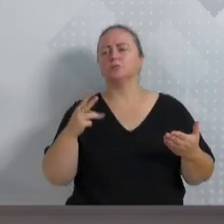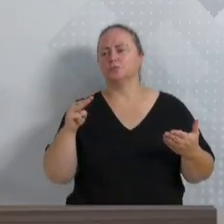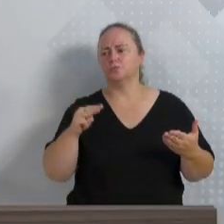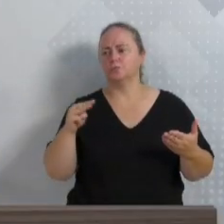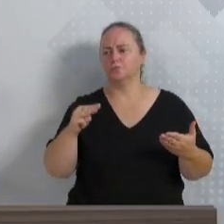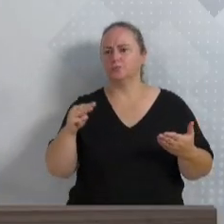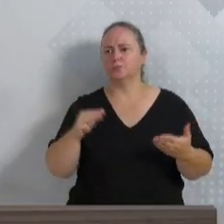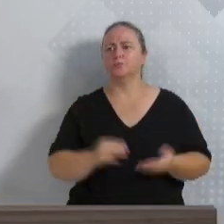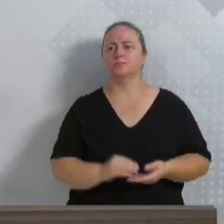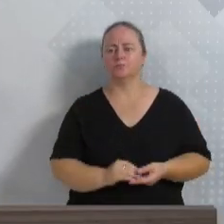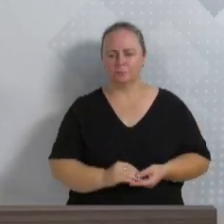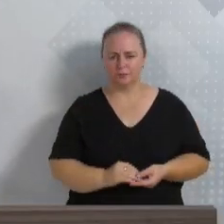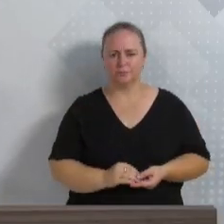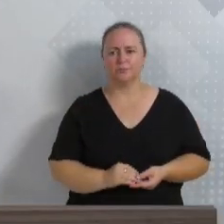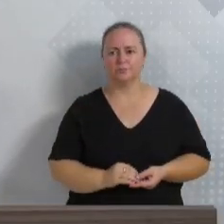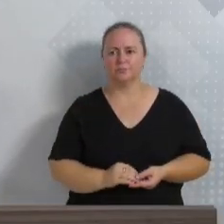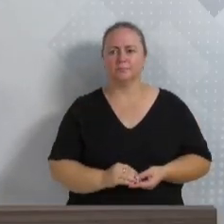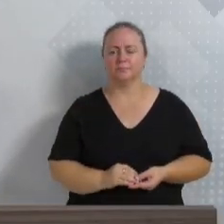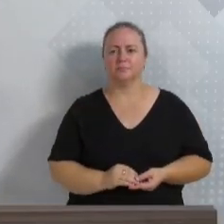a Vossa Excelência. Ok, presidente, obrigado.